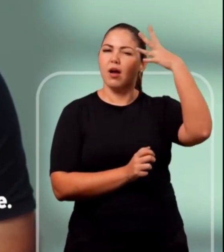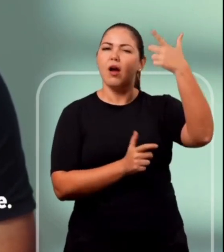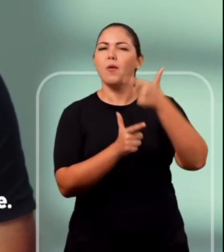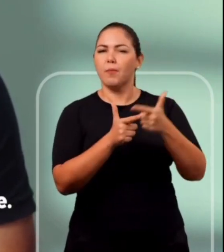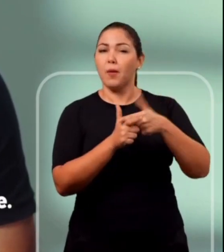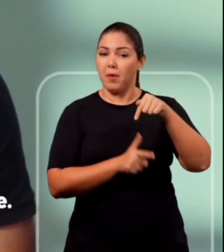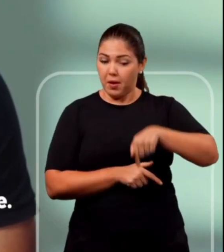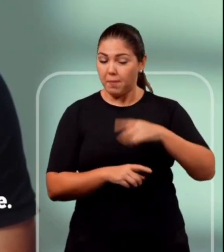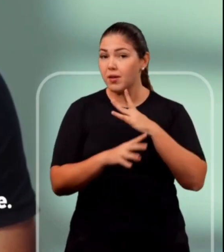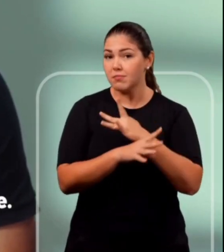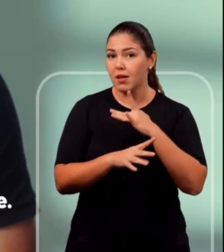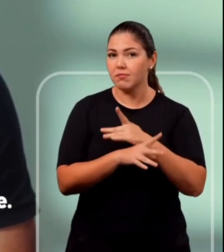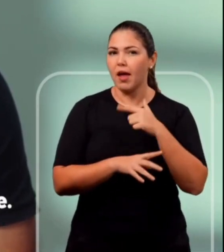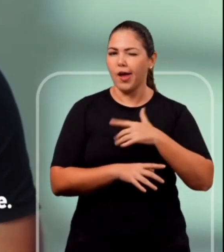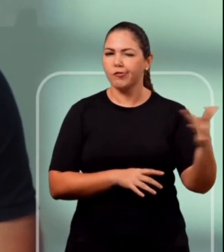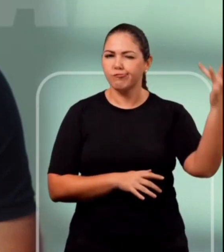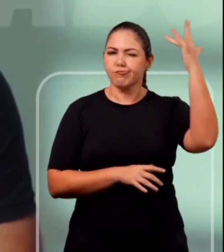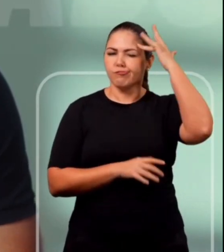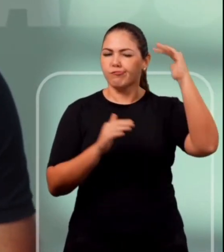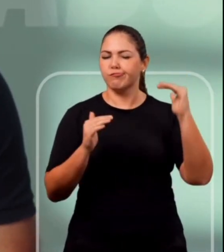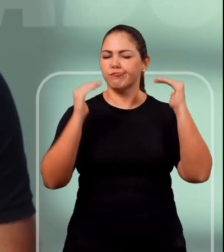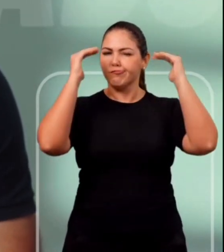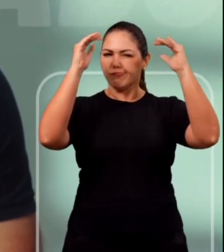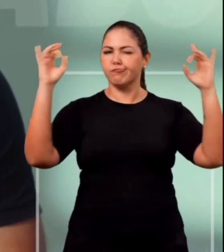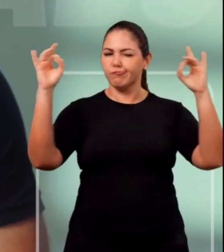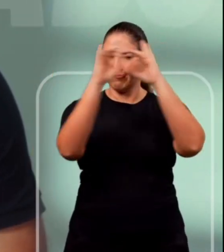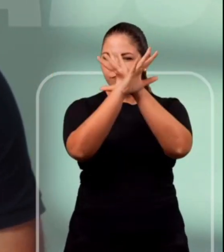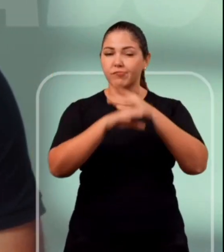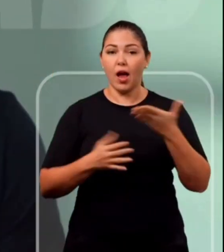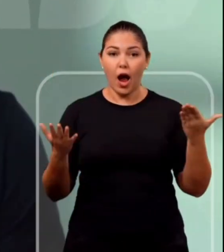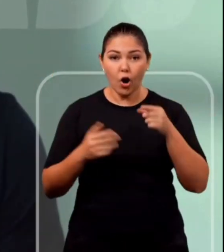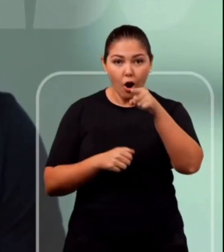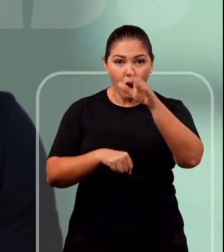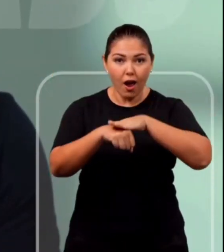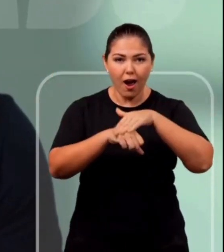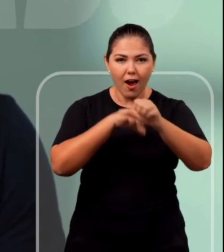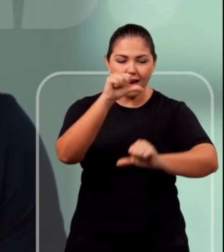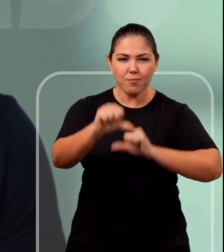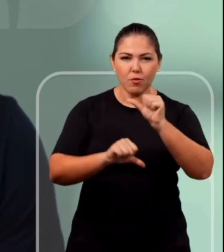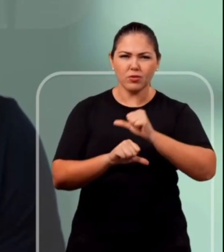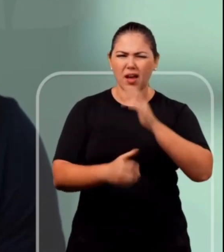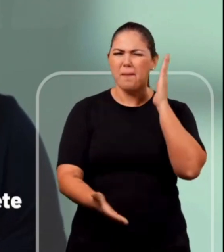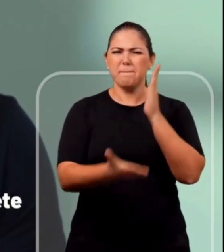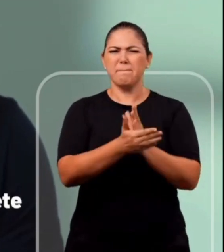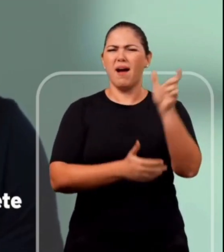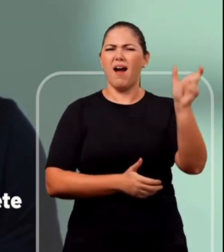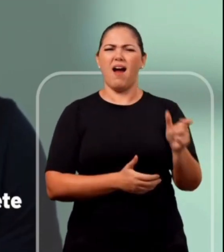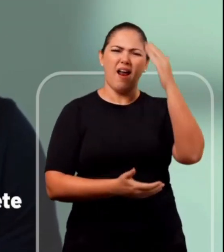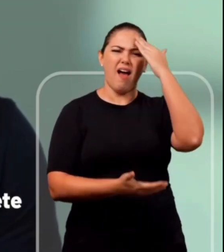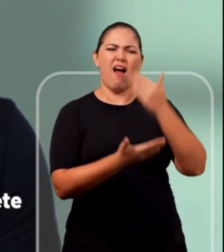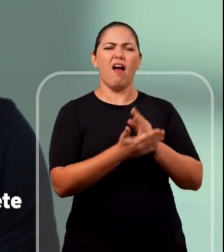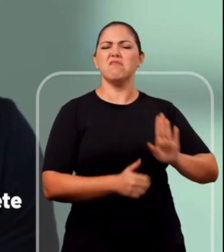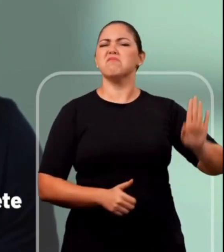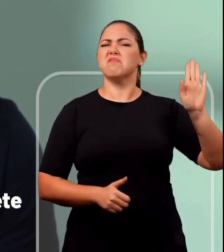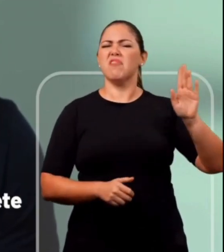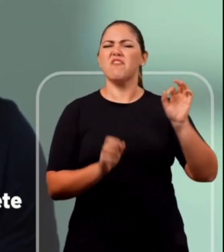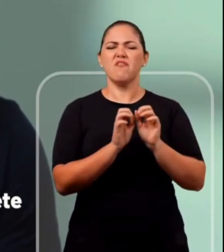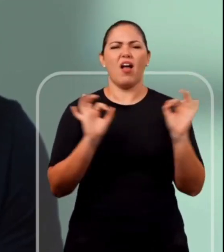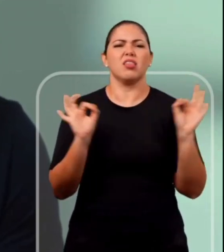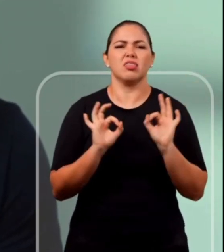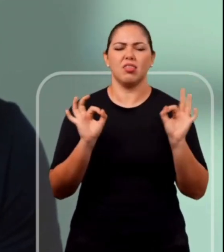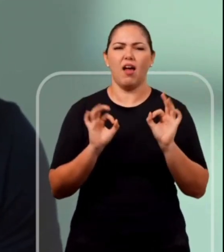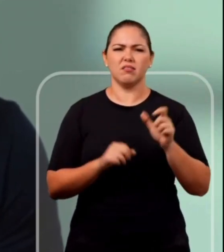soluções para os problemas da nossa cidade. Estou mais maduro e mais preparado. Agora é sua vez de mudar. Chega de acreditar em quem